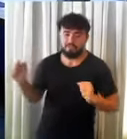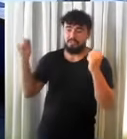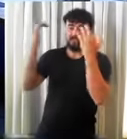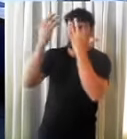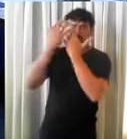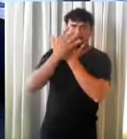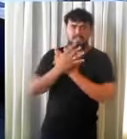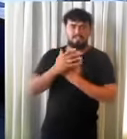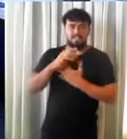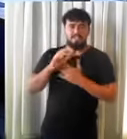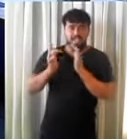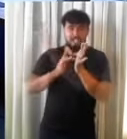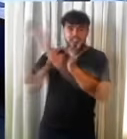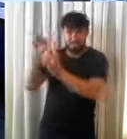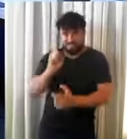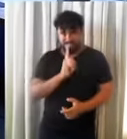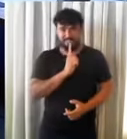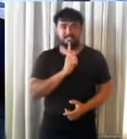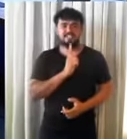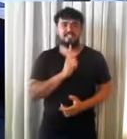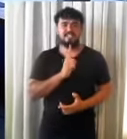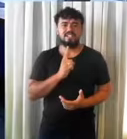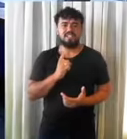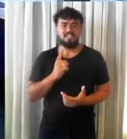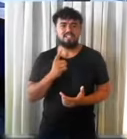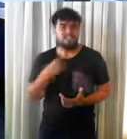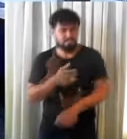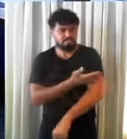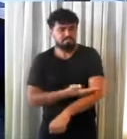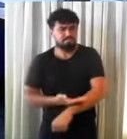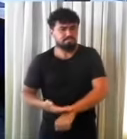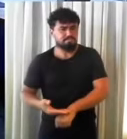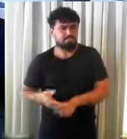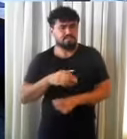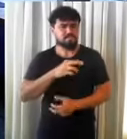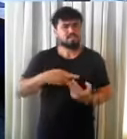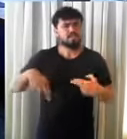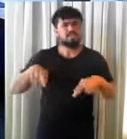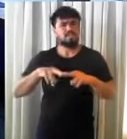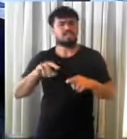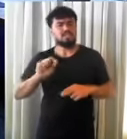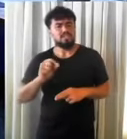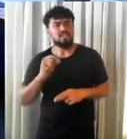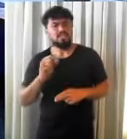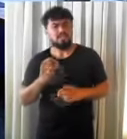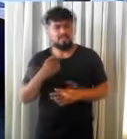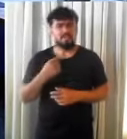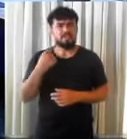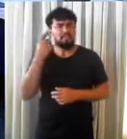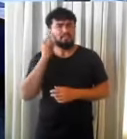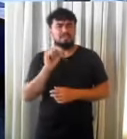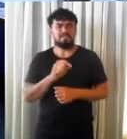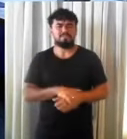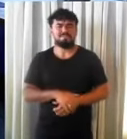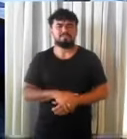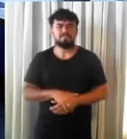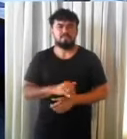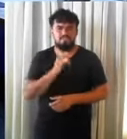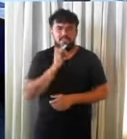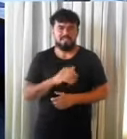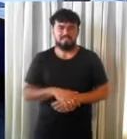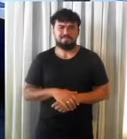precisamos aproveitar essa quarentena para começar novos hábitos Para parar de procrastinar, sabe a auto